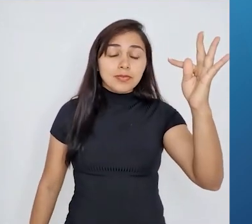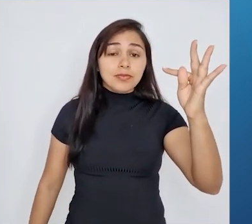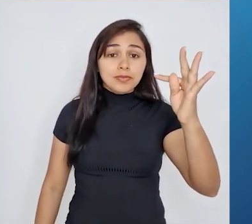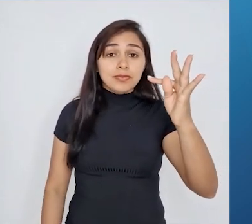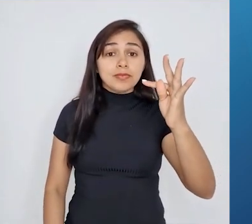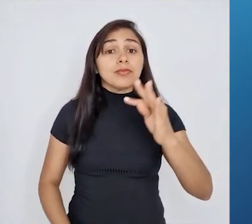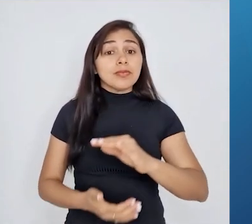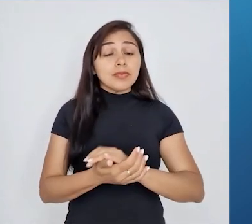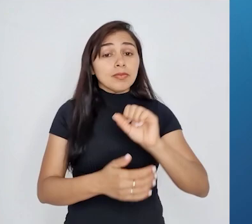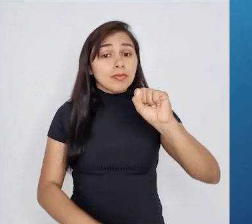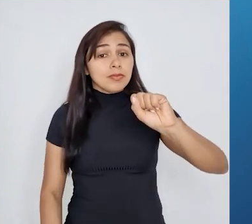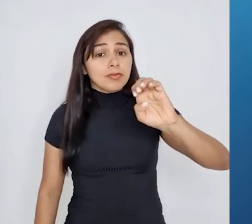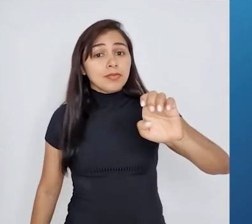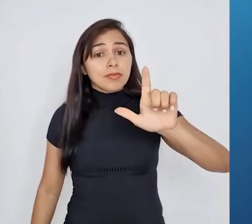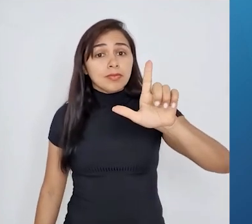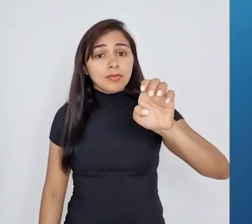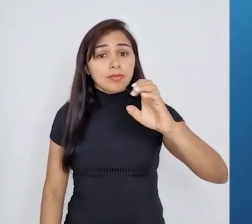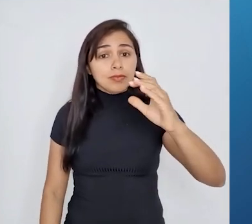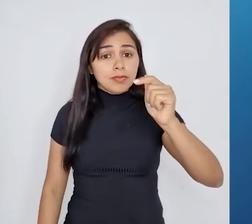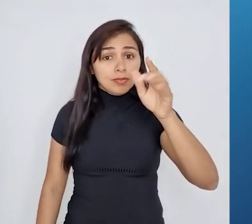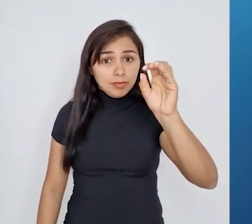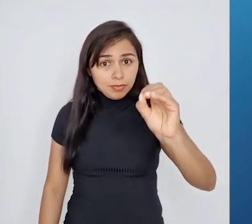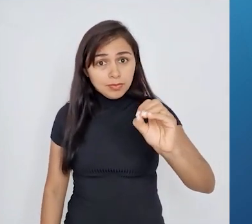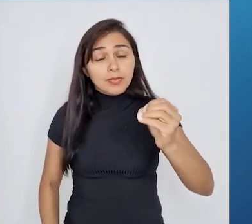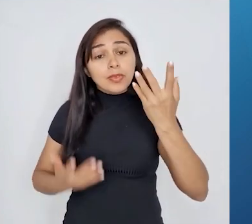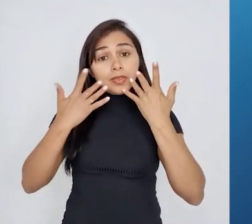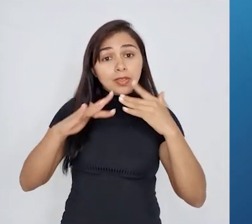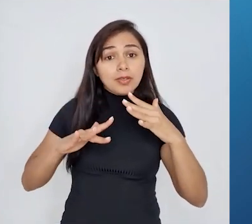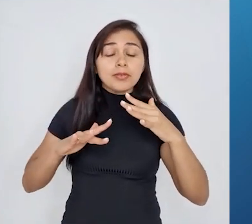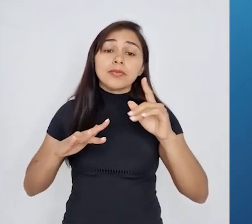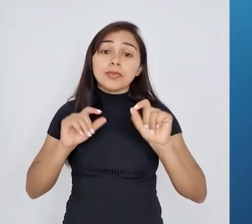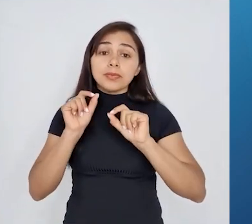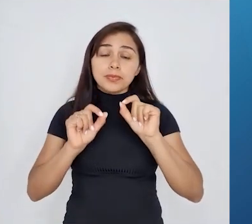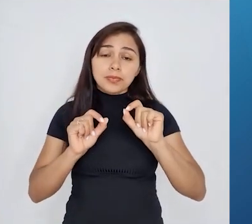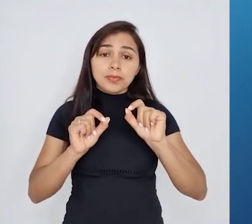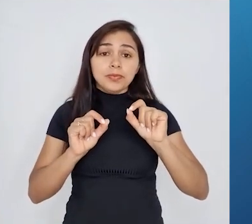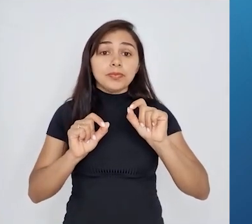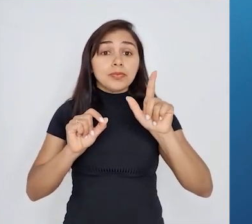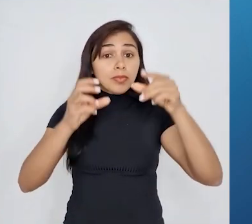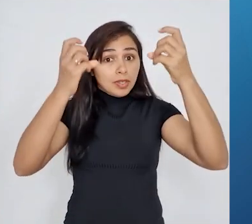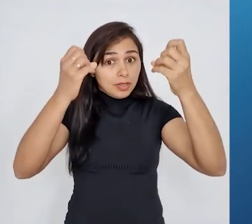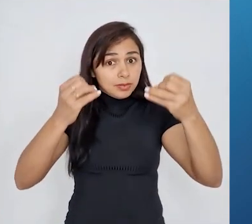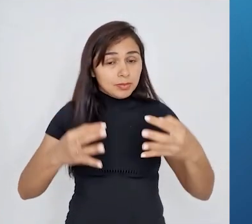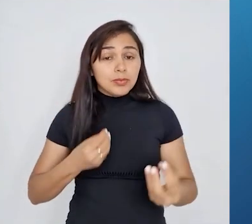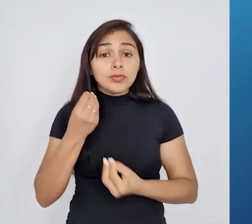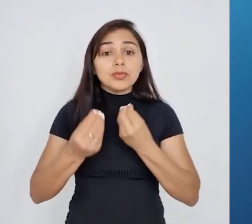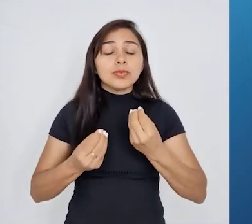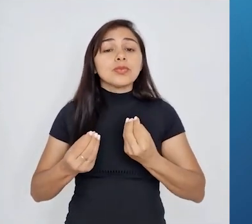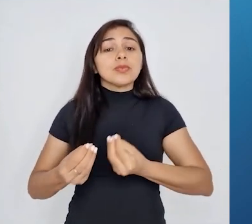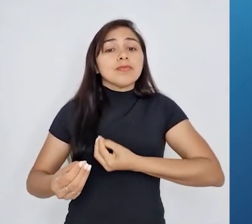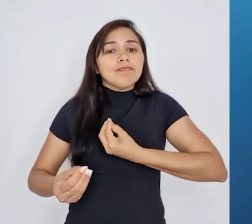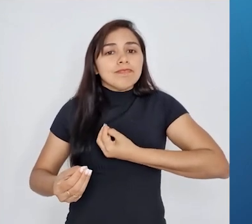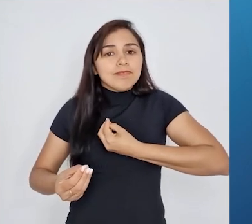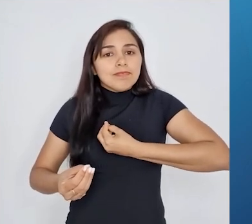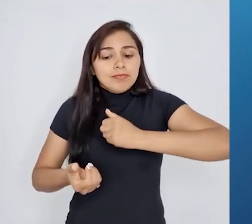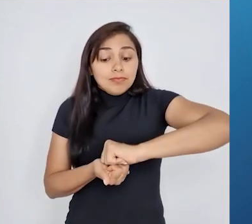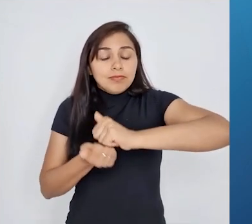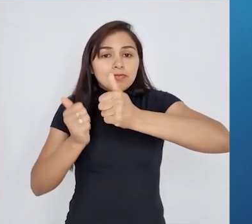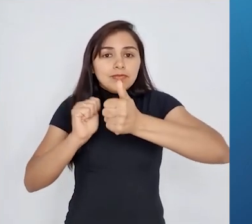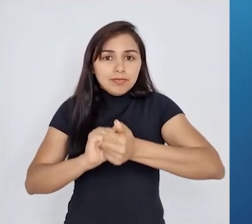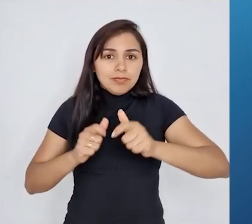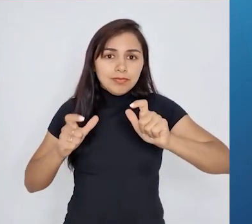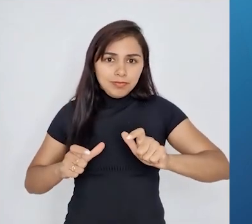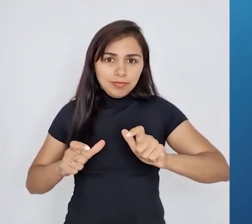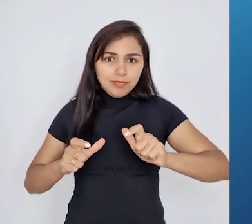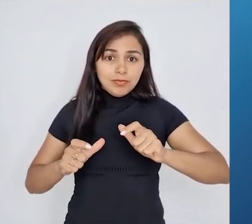da seleção natural, ela responde muitas perguntas, né? Por exemplo, o a gente faz hoje em relação à evolução